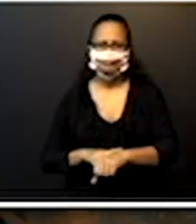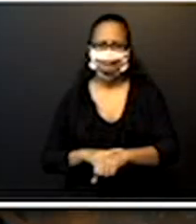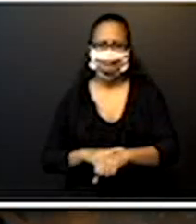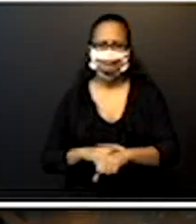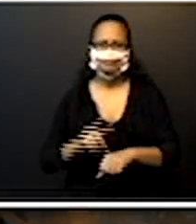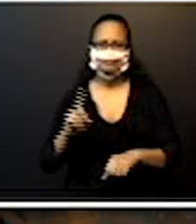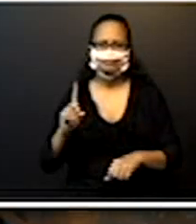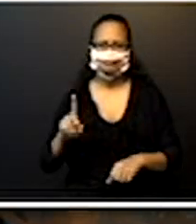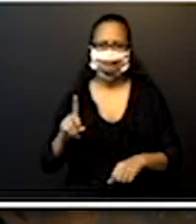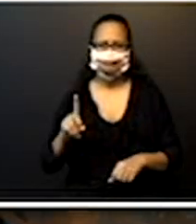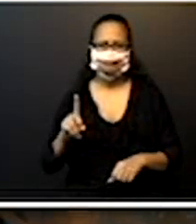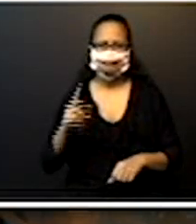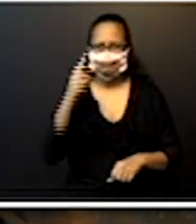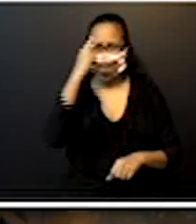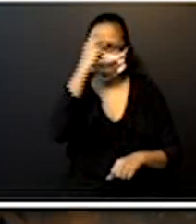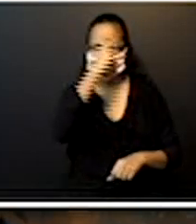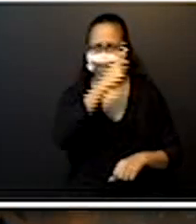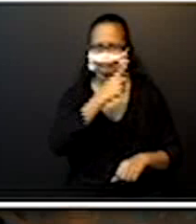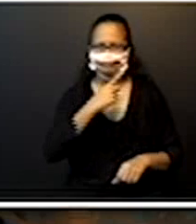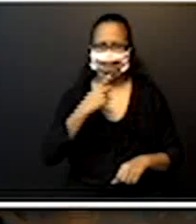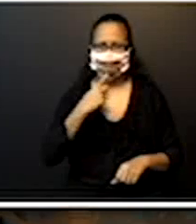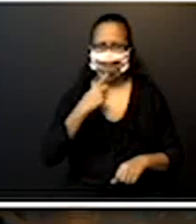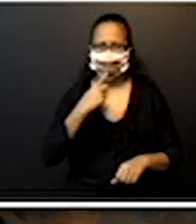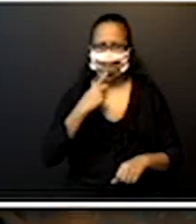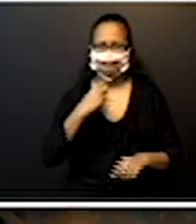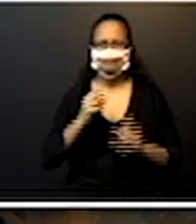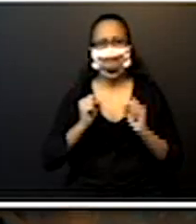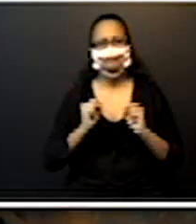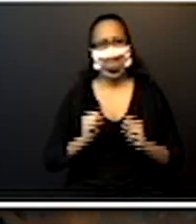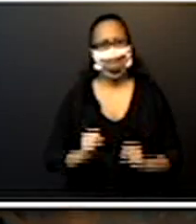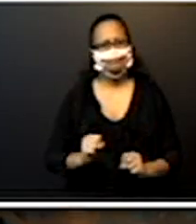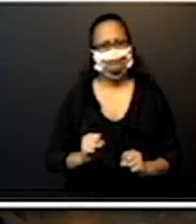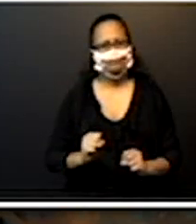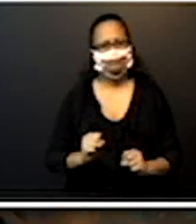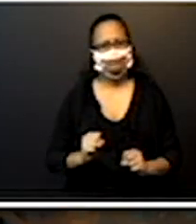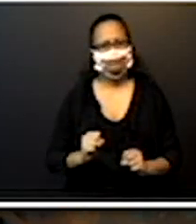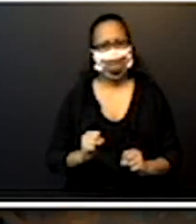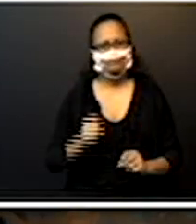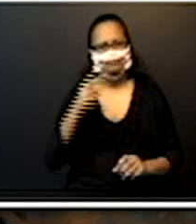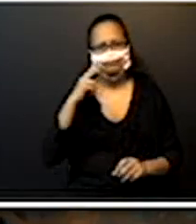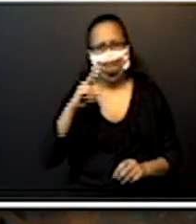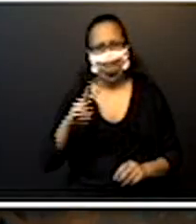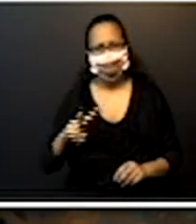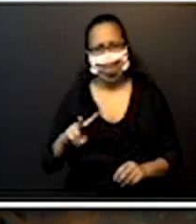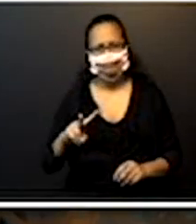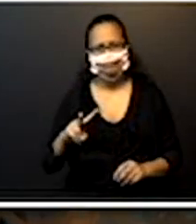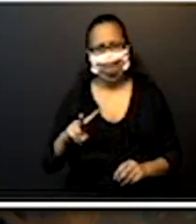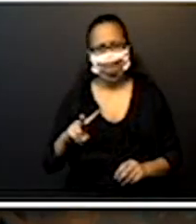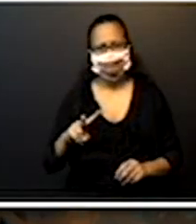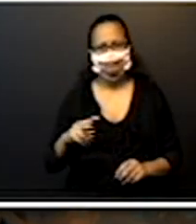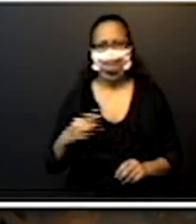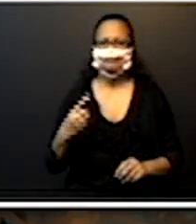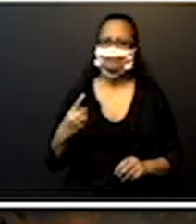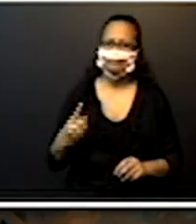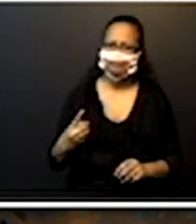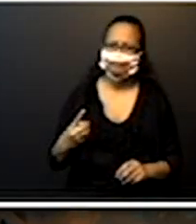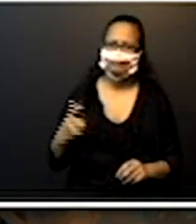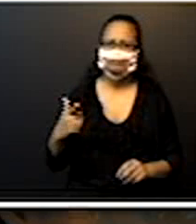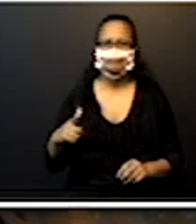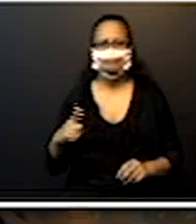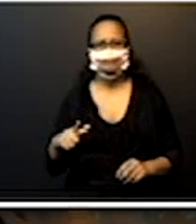disponibilizada. Certo? Vocês podem assistir uma, duas, três vezes para entender bem.